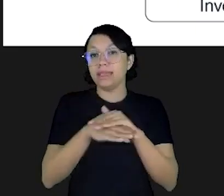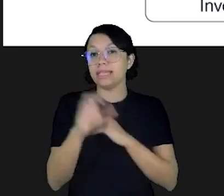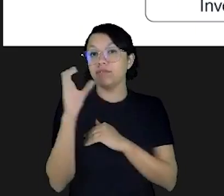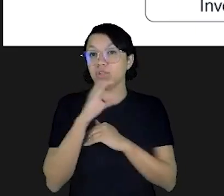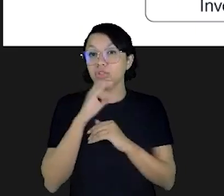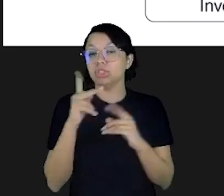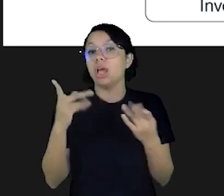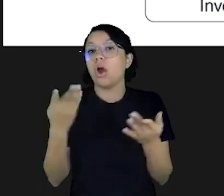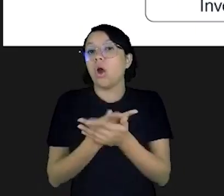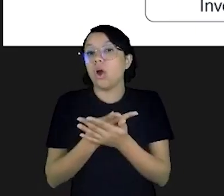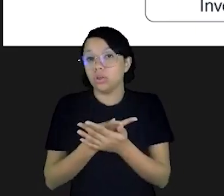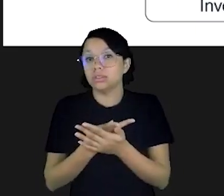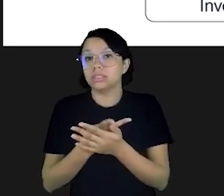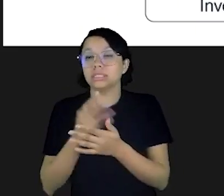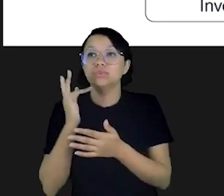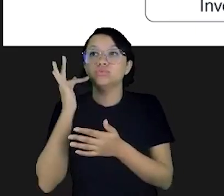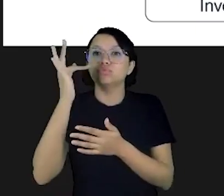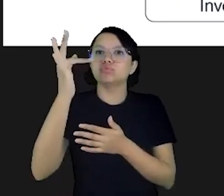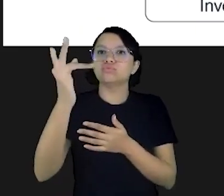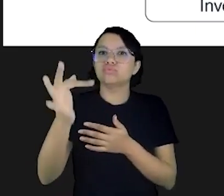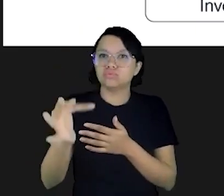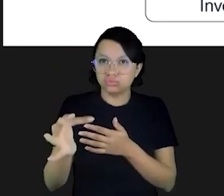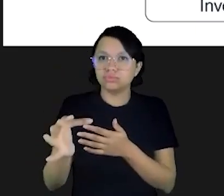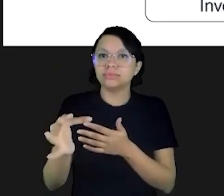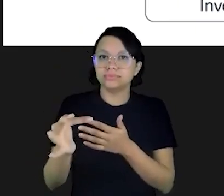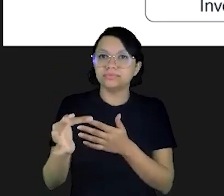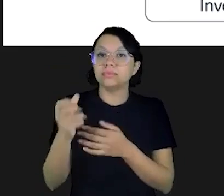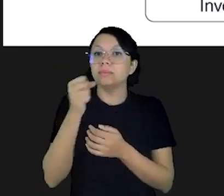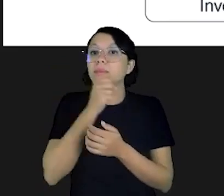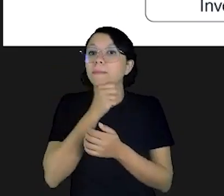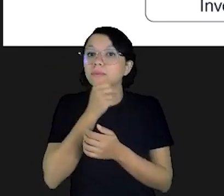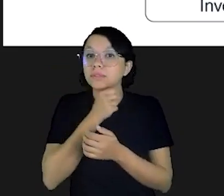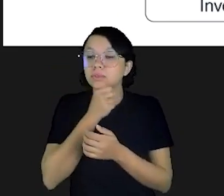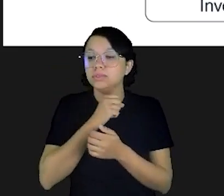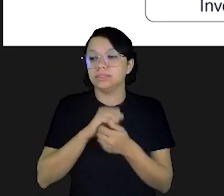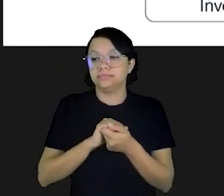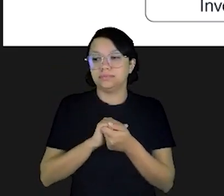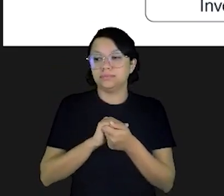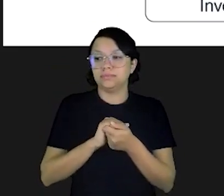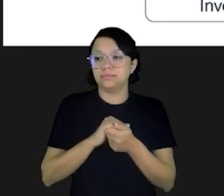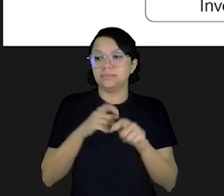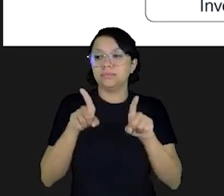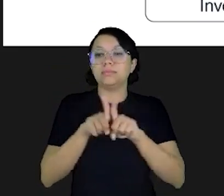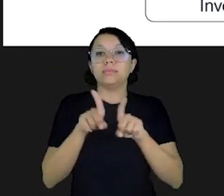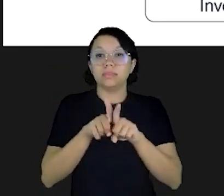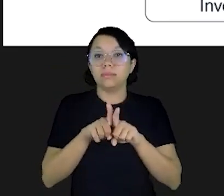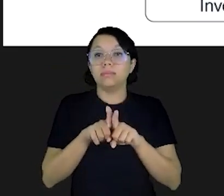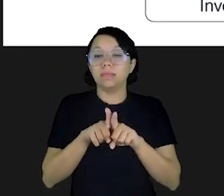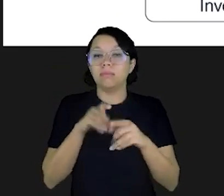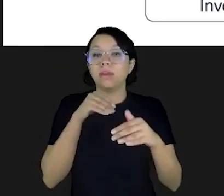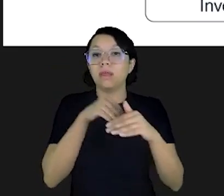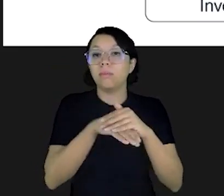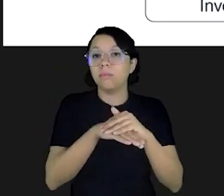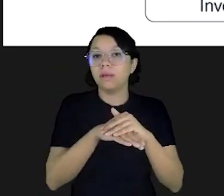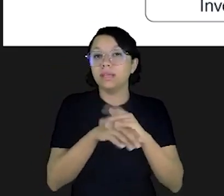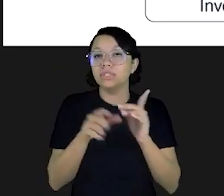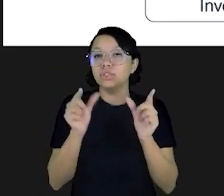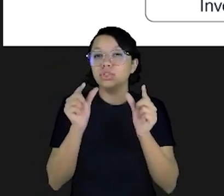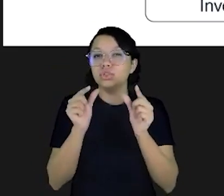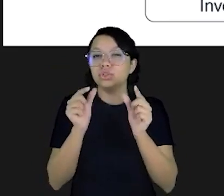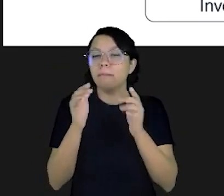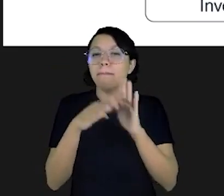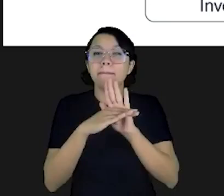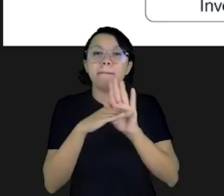emergência, para a poupança de longuíssimo prazo que vai para a sua aposentadoria e para a poupança de médio